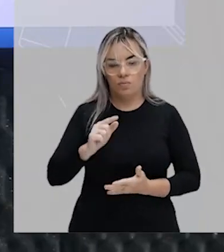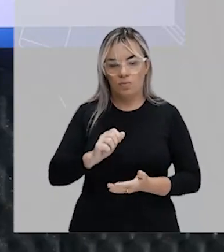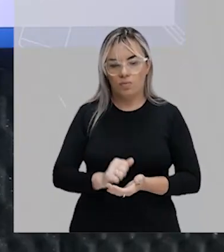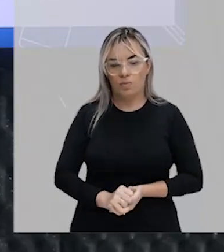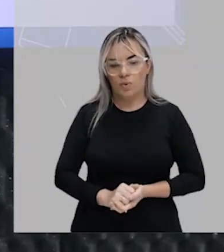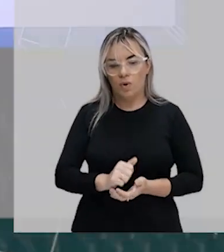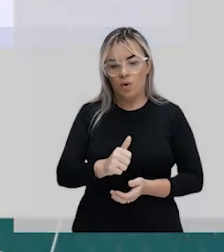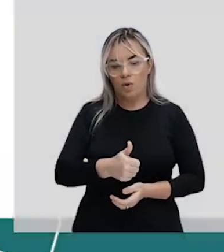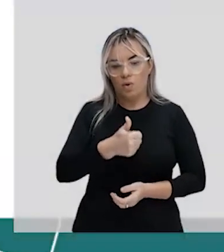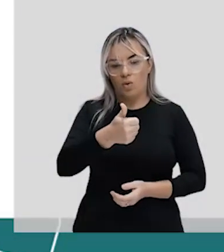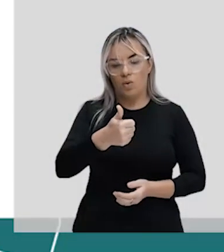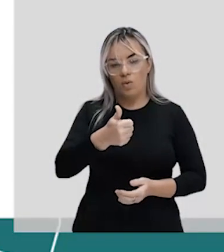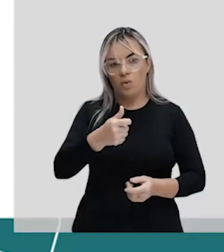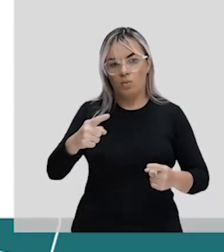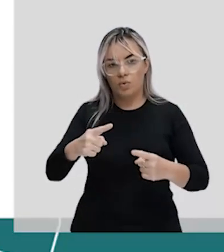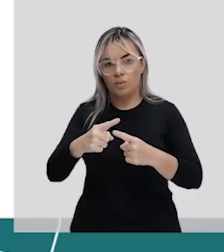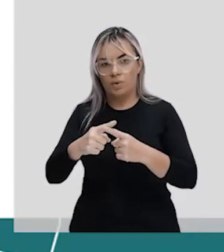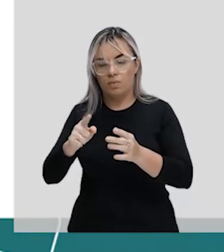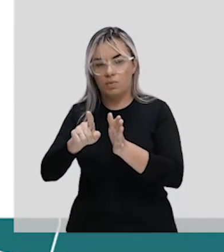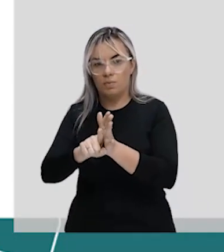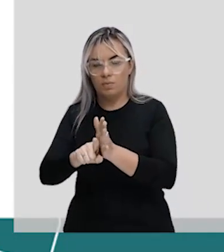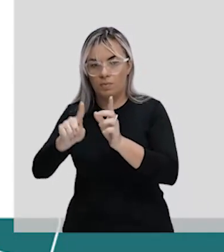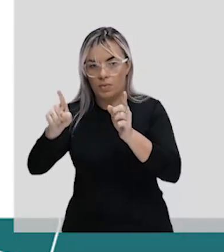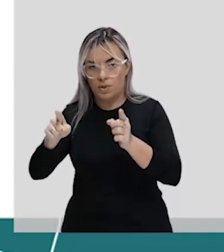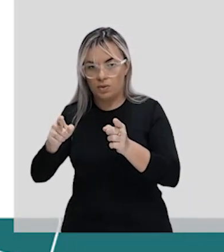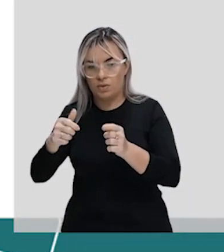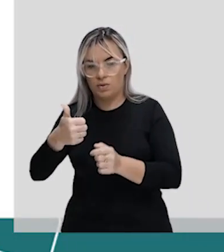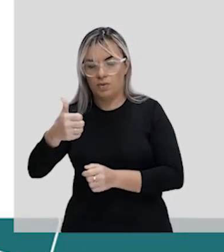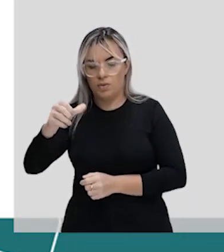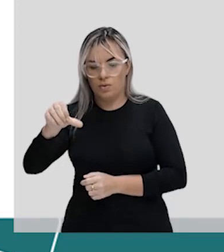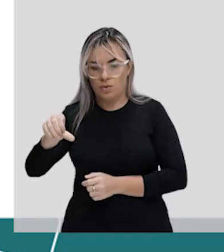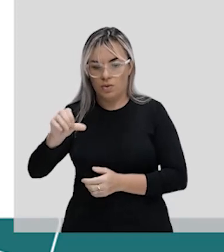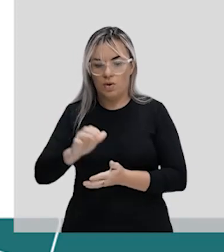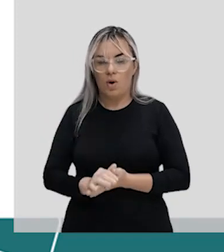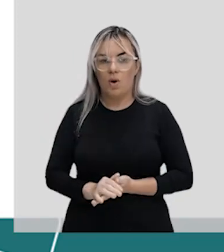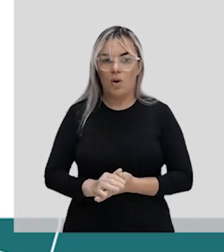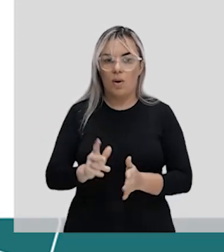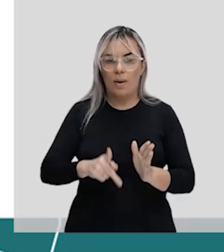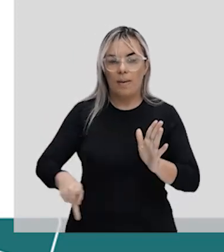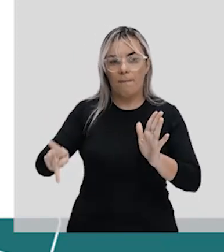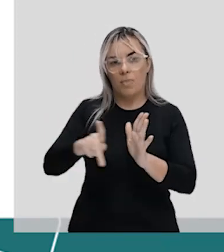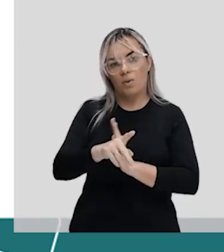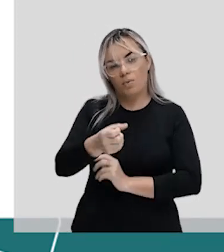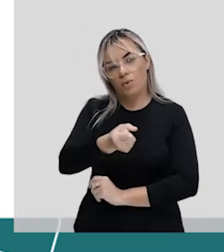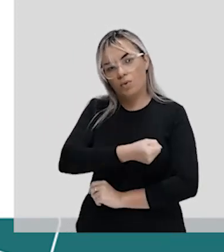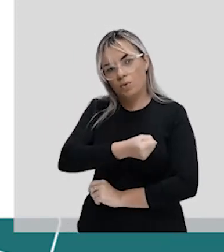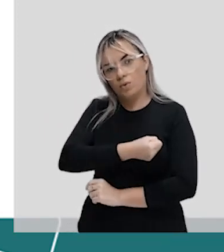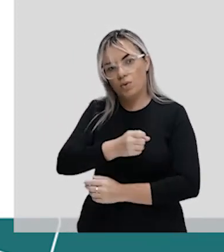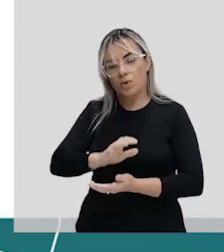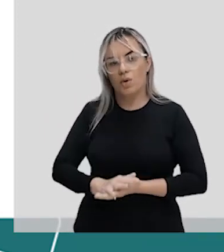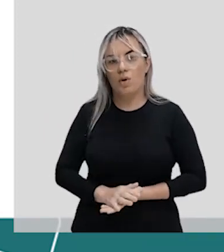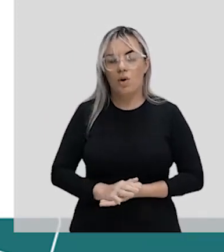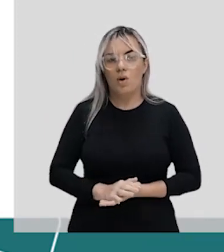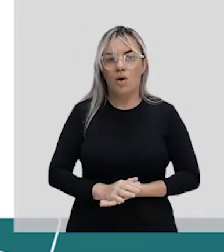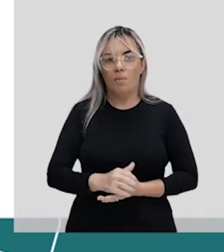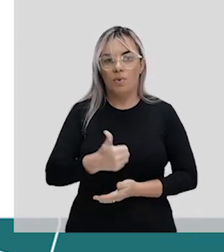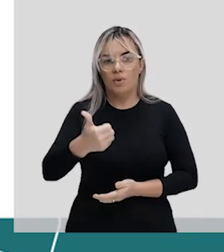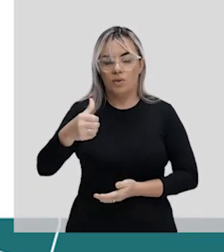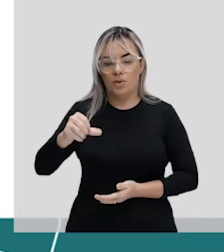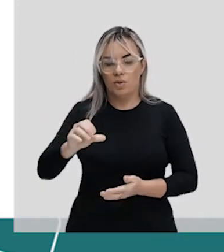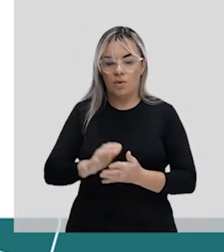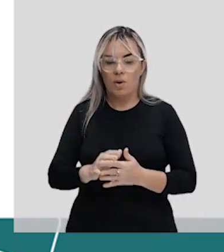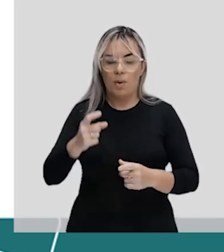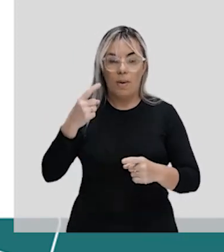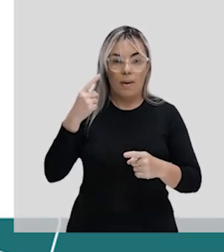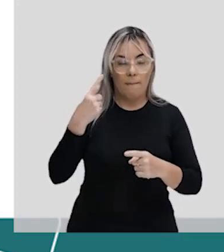pelo menos 19 e isso dá o próprio menos 19, por quê? Porque o 1 é elemento neutro da multiplicação. Lembra dessa